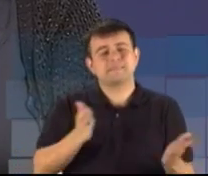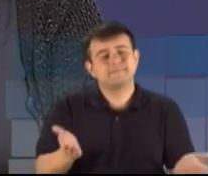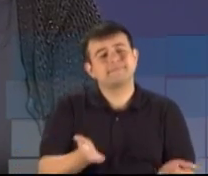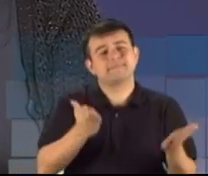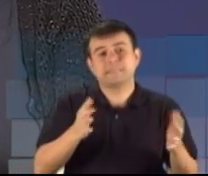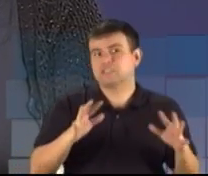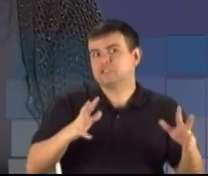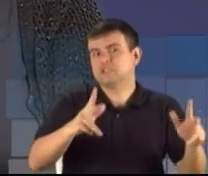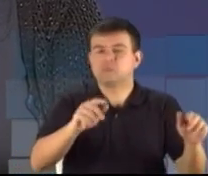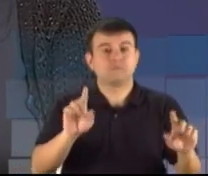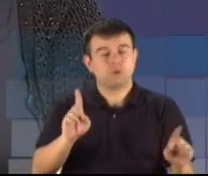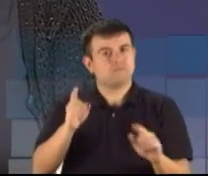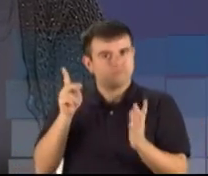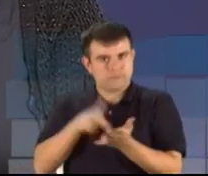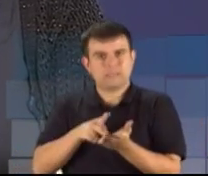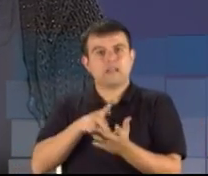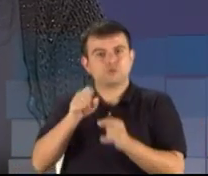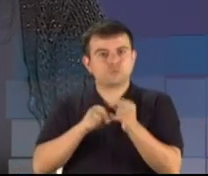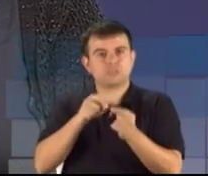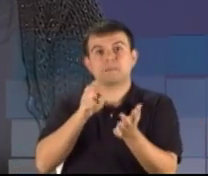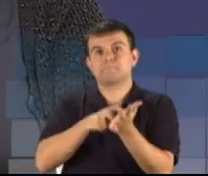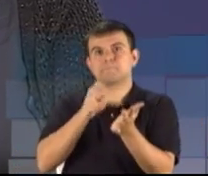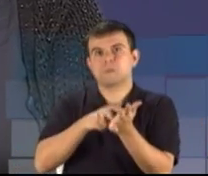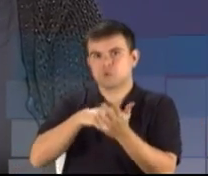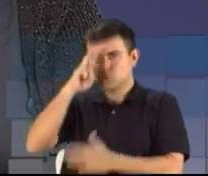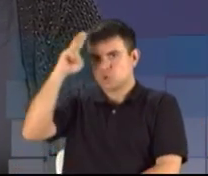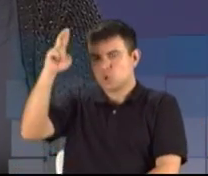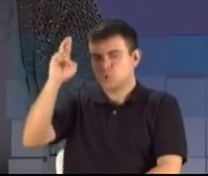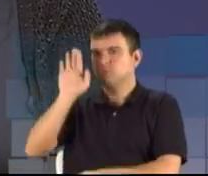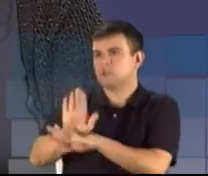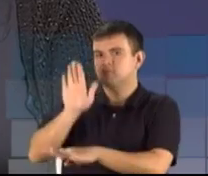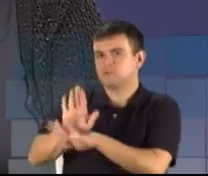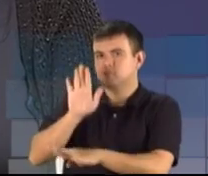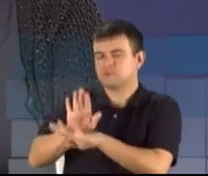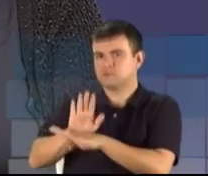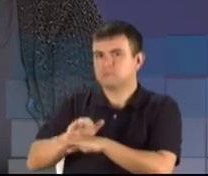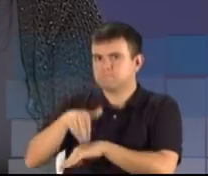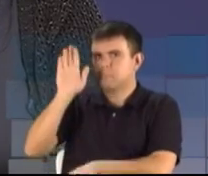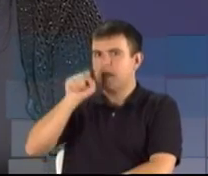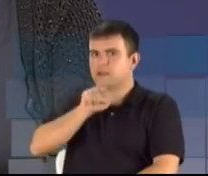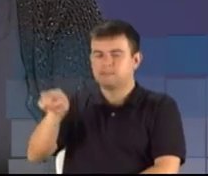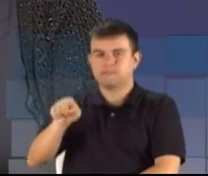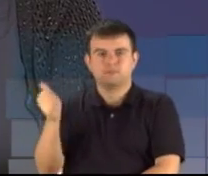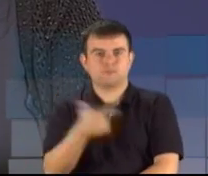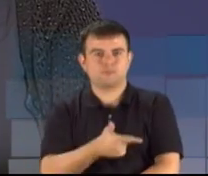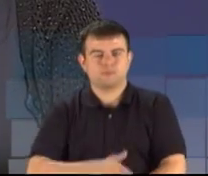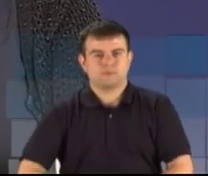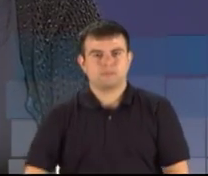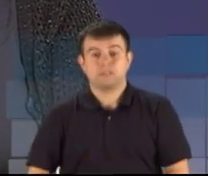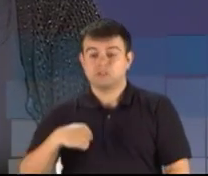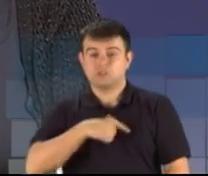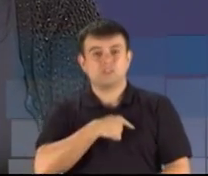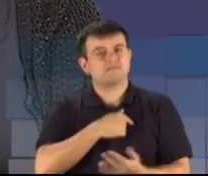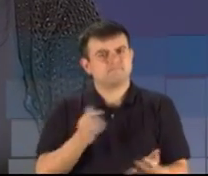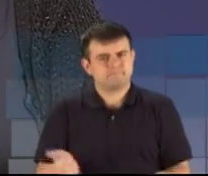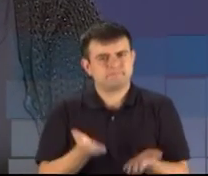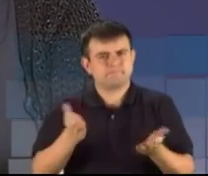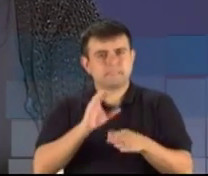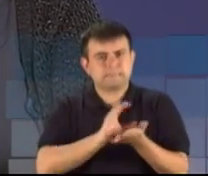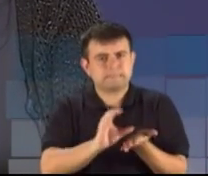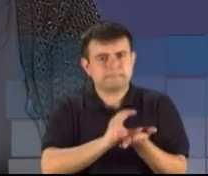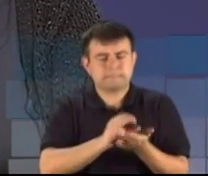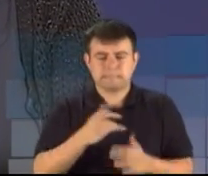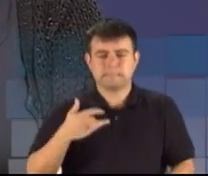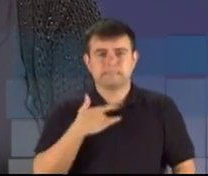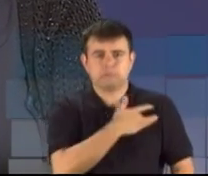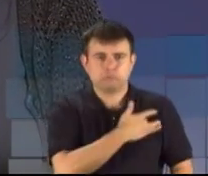para banqueiro. A gente quer fazer com que o dinheiro público seja investido em educação pública, que dinheiro público seja investido em